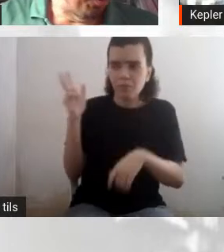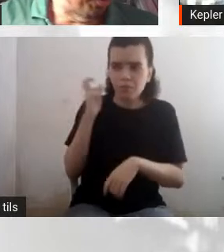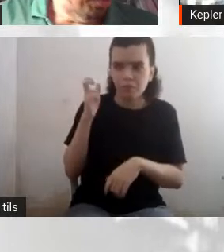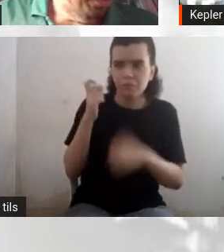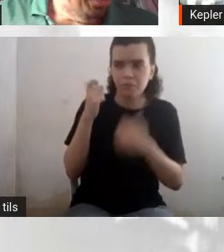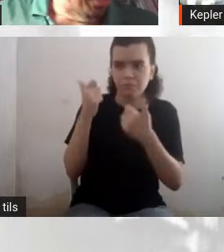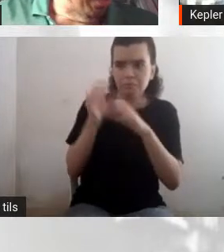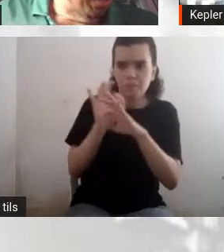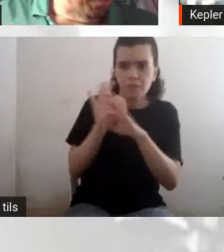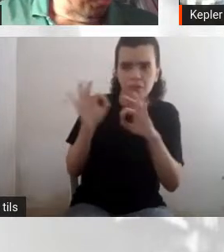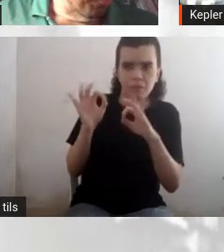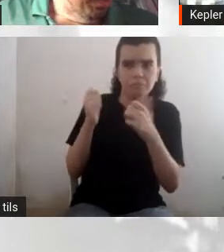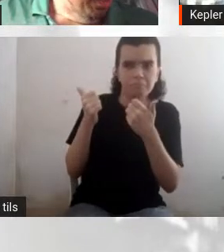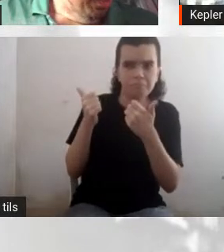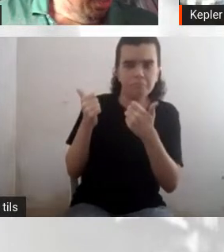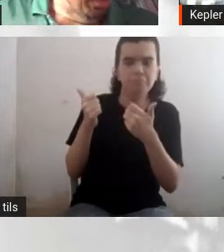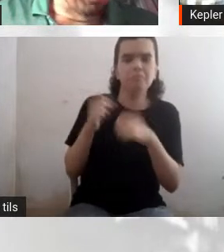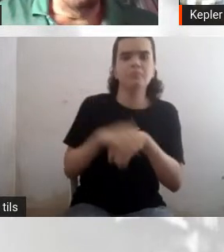Pronto.